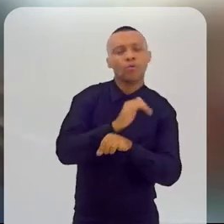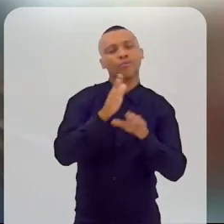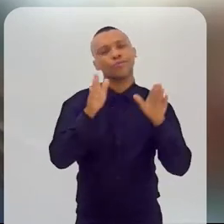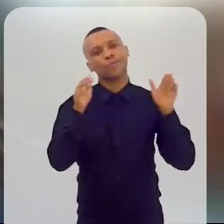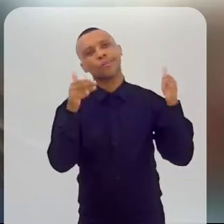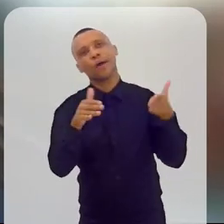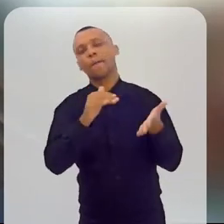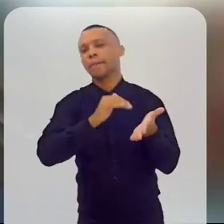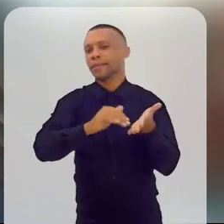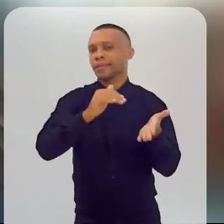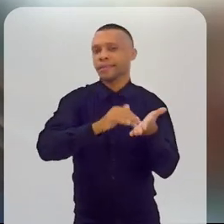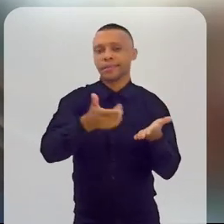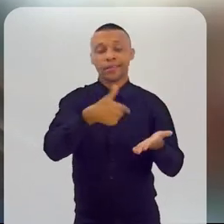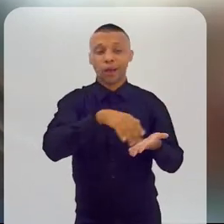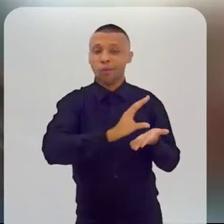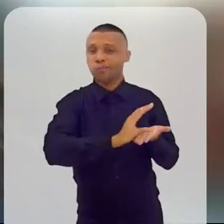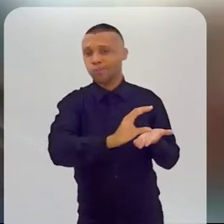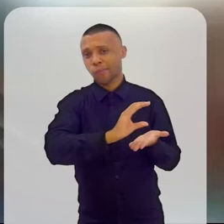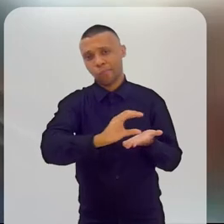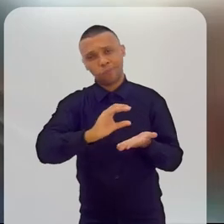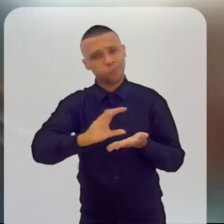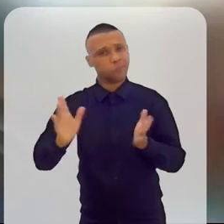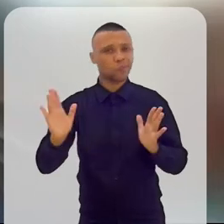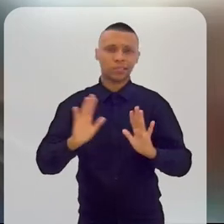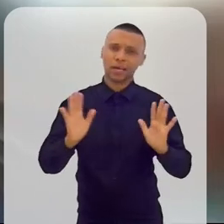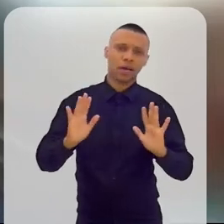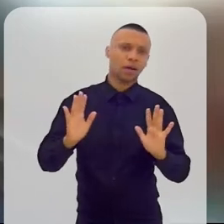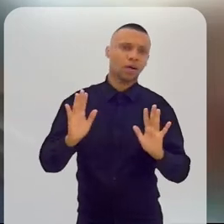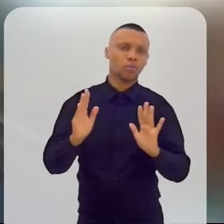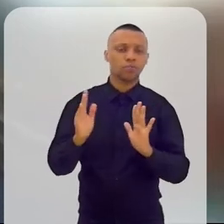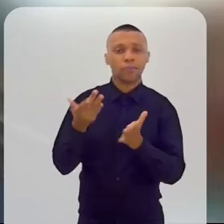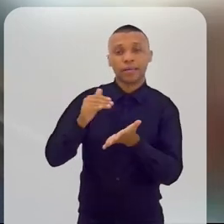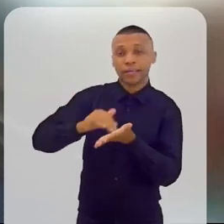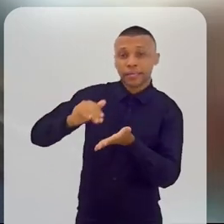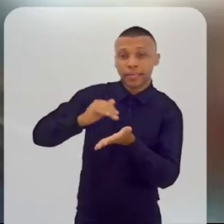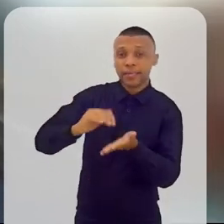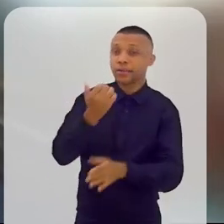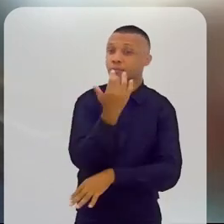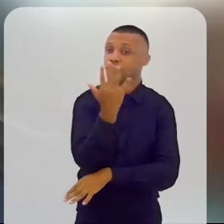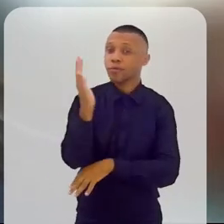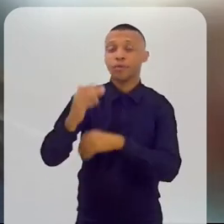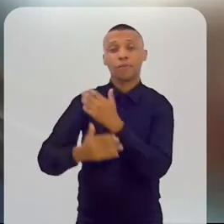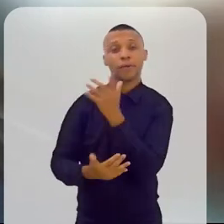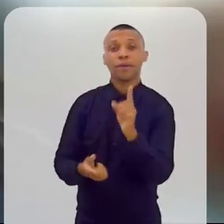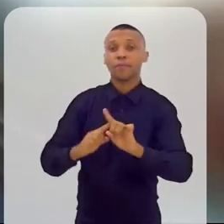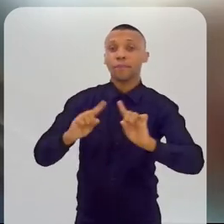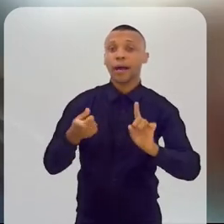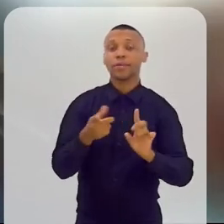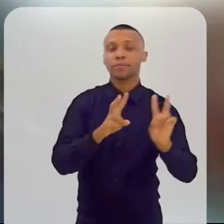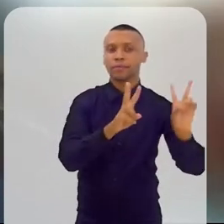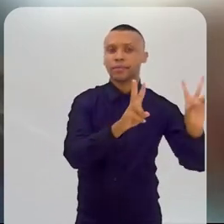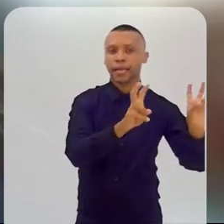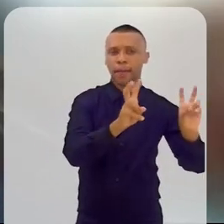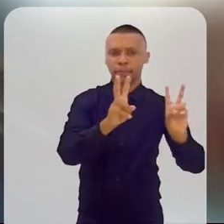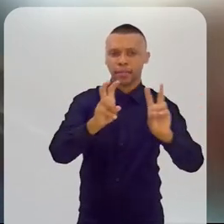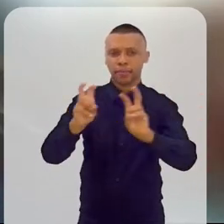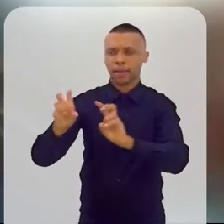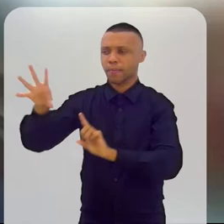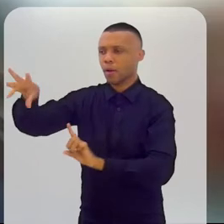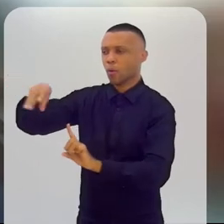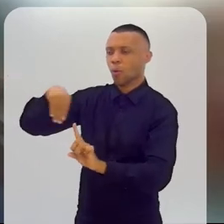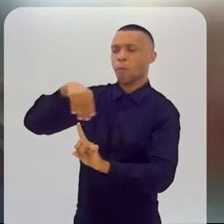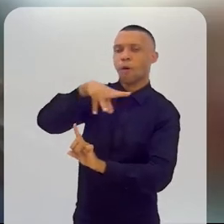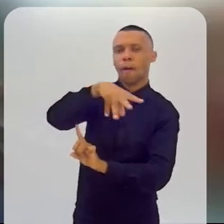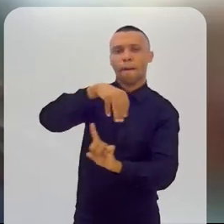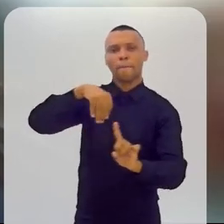secretaria, como, por exemplo, a do meio ambiente ou a Secretaria de Inovação, mas como um ponto transversal a todos